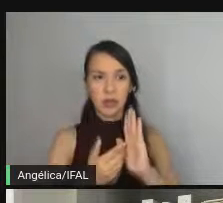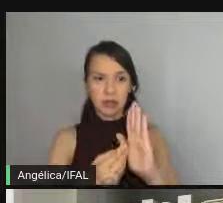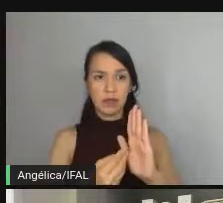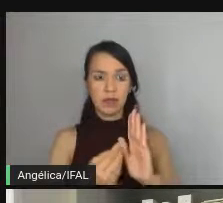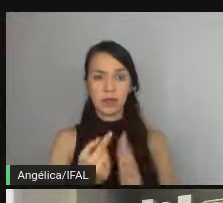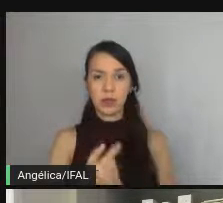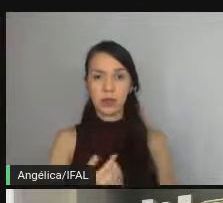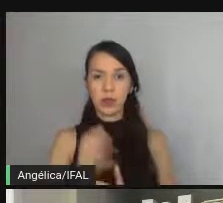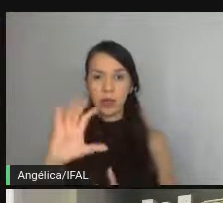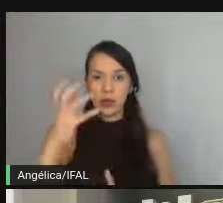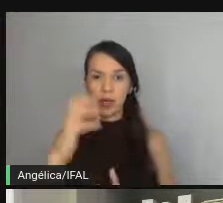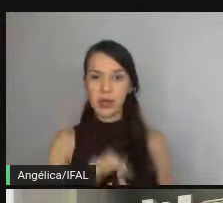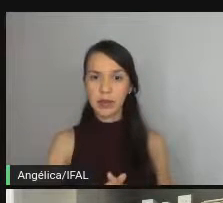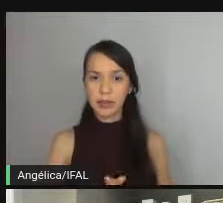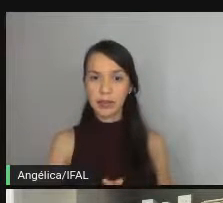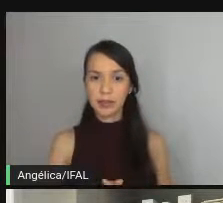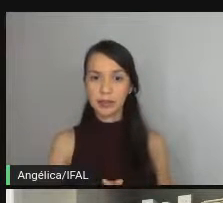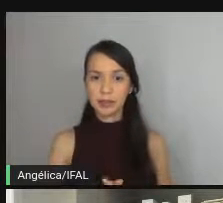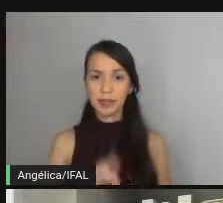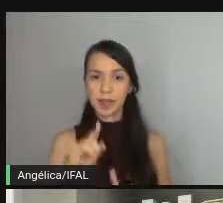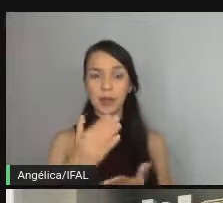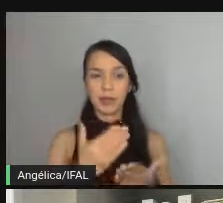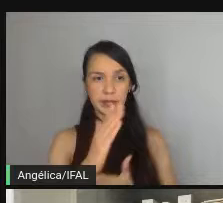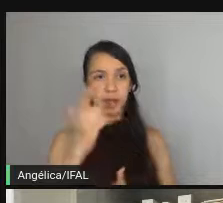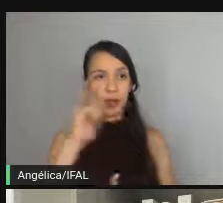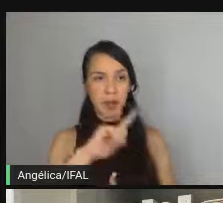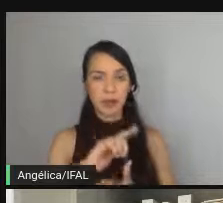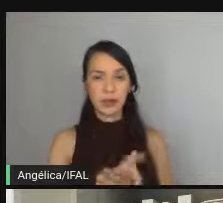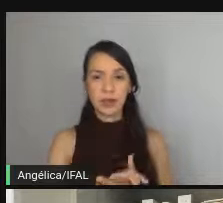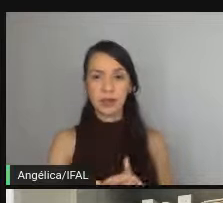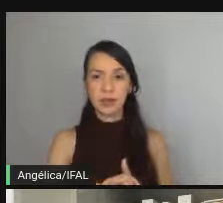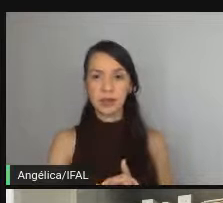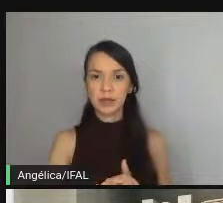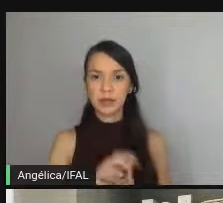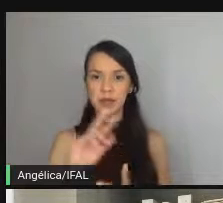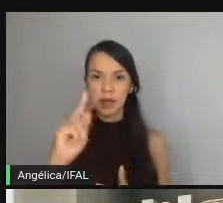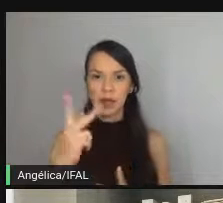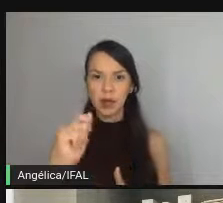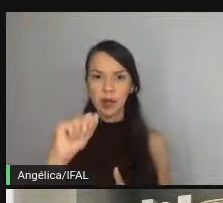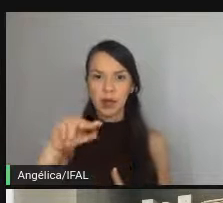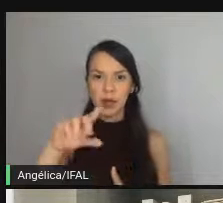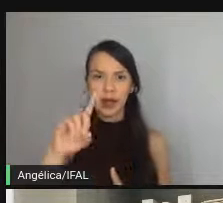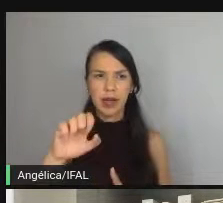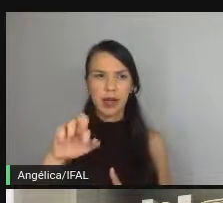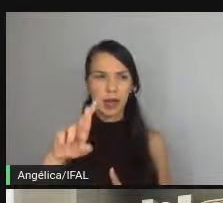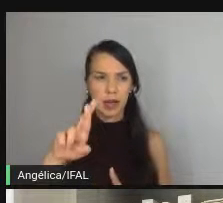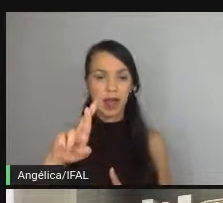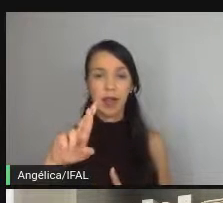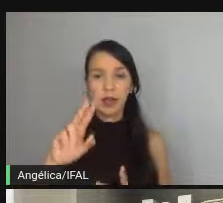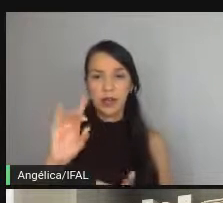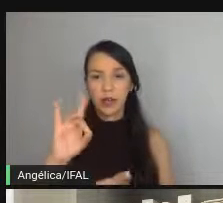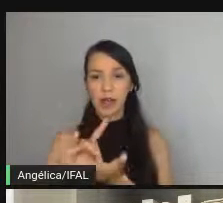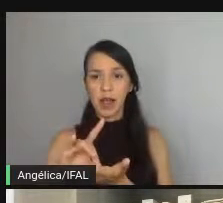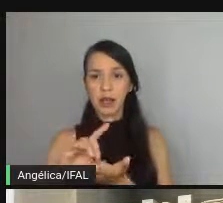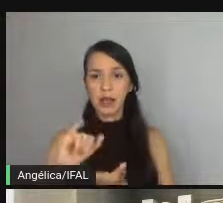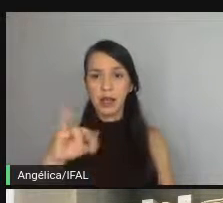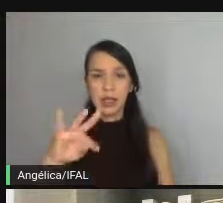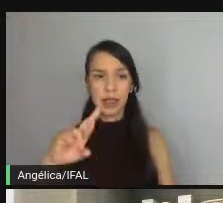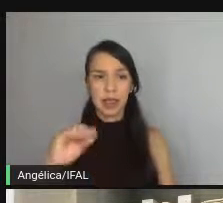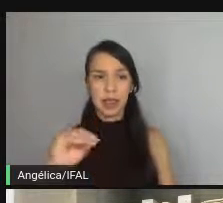beleza ó passou potência handler exponência base válidos inteiros